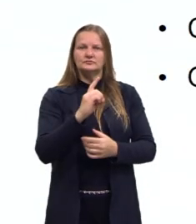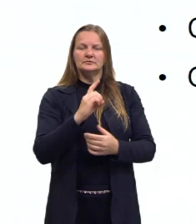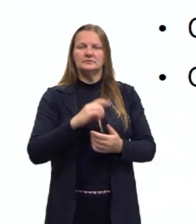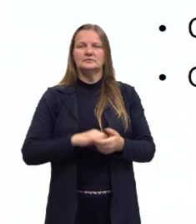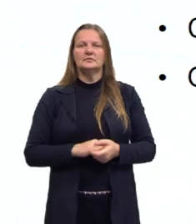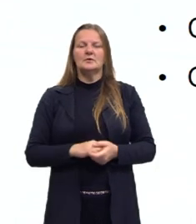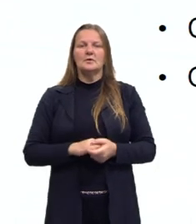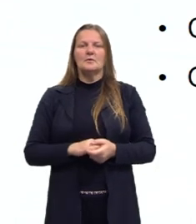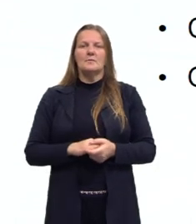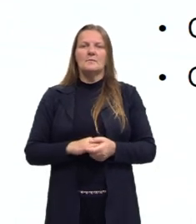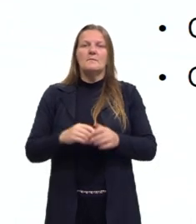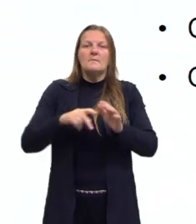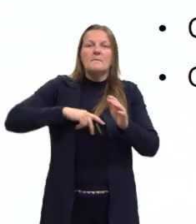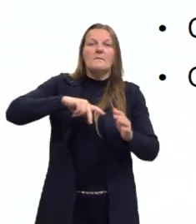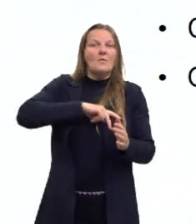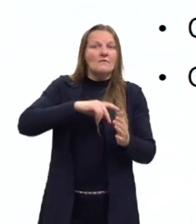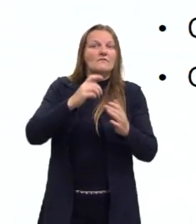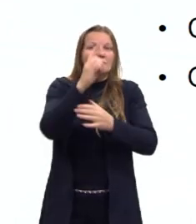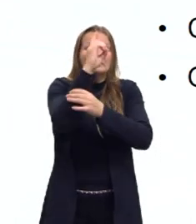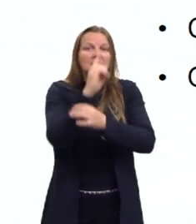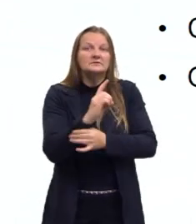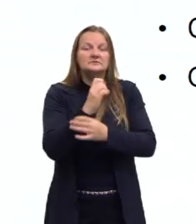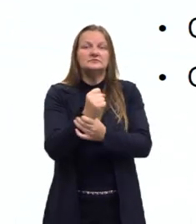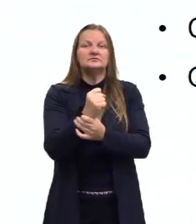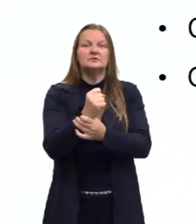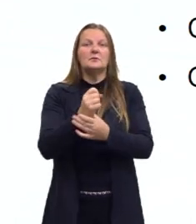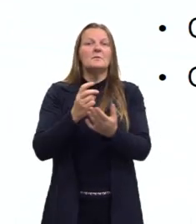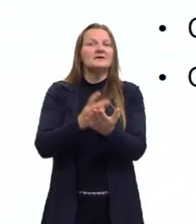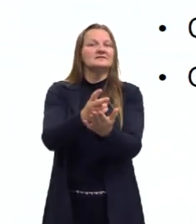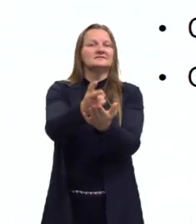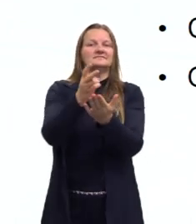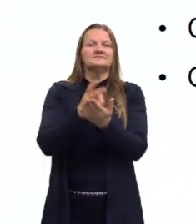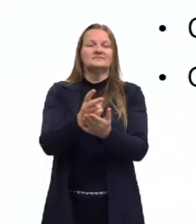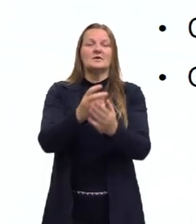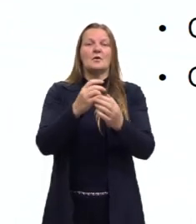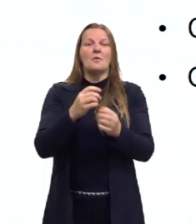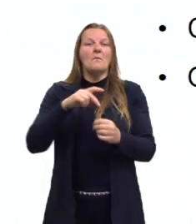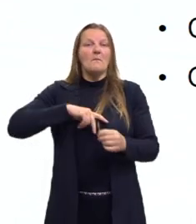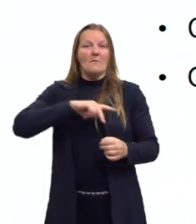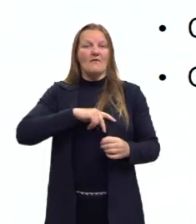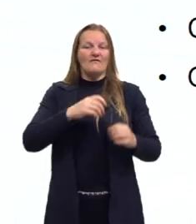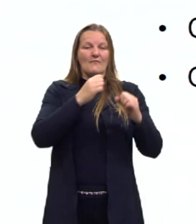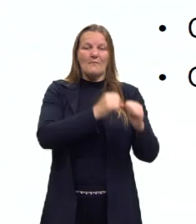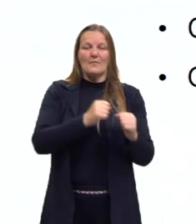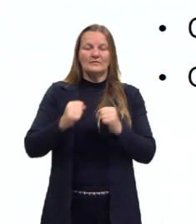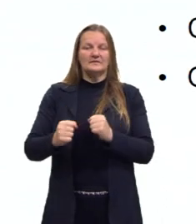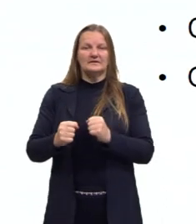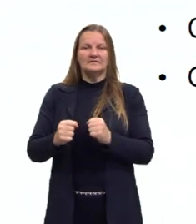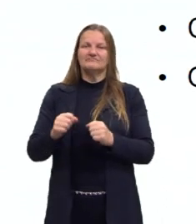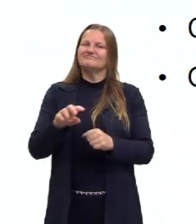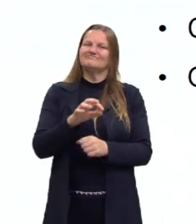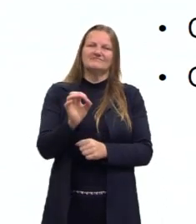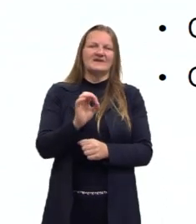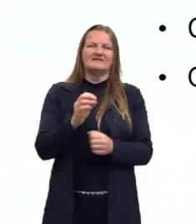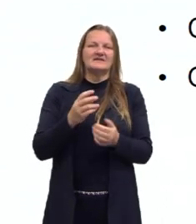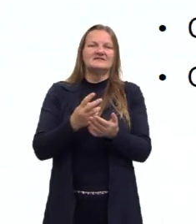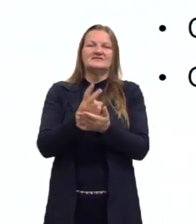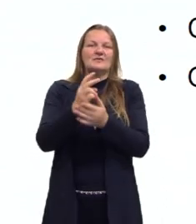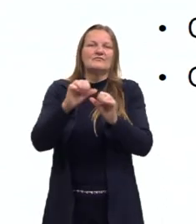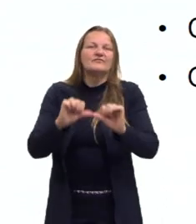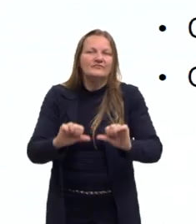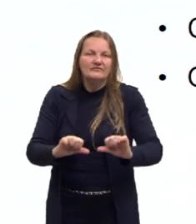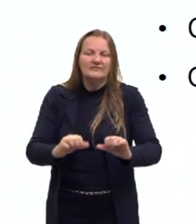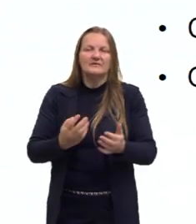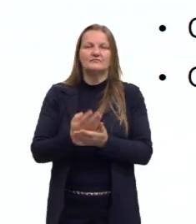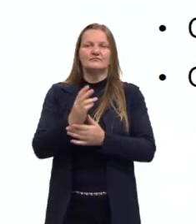direitos para essa população, mas não necessariamente coloca o povo no poder de forma duradoura, de forma